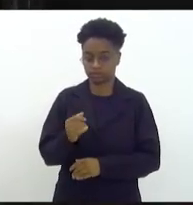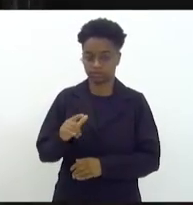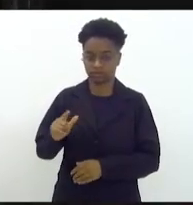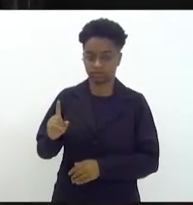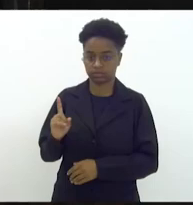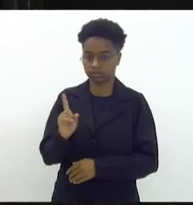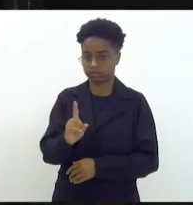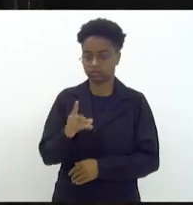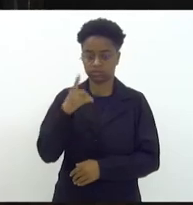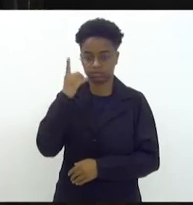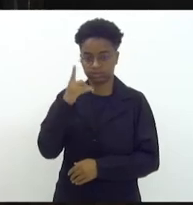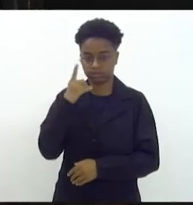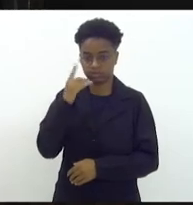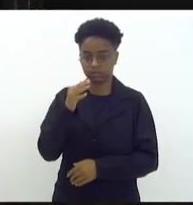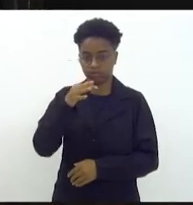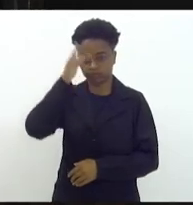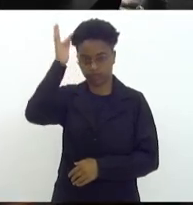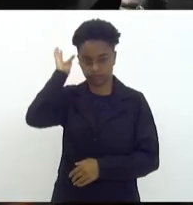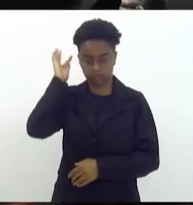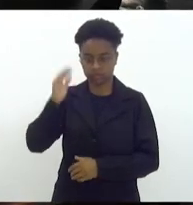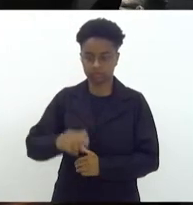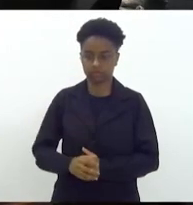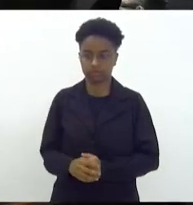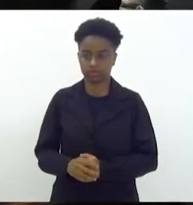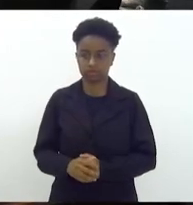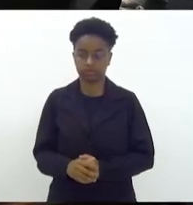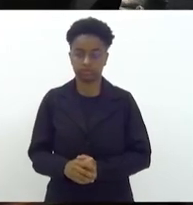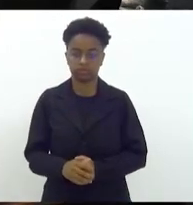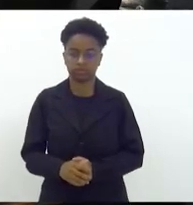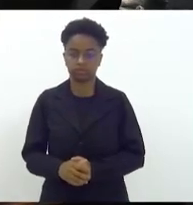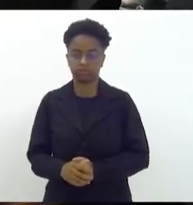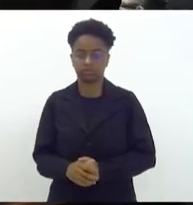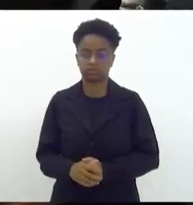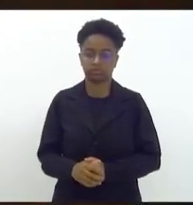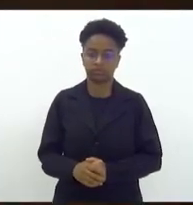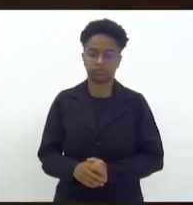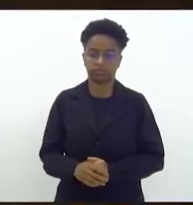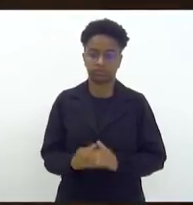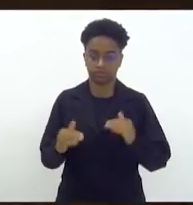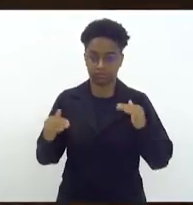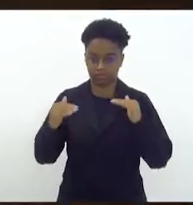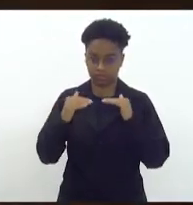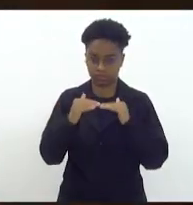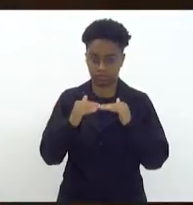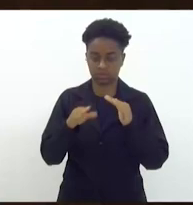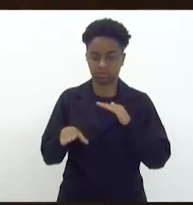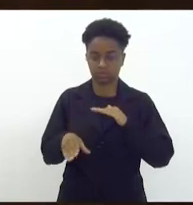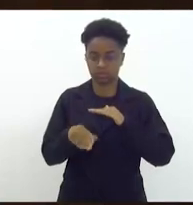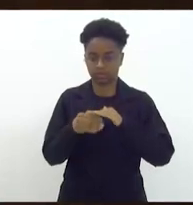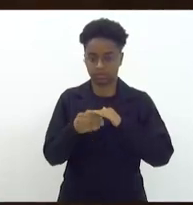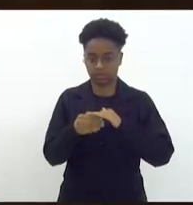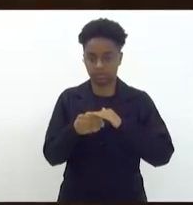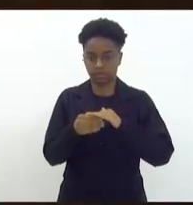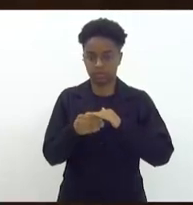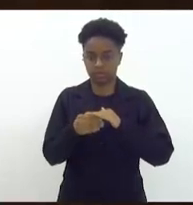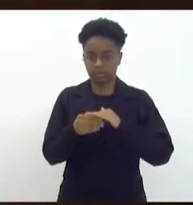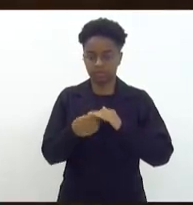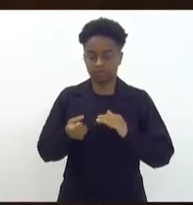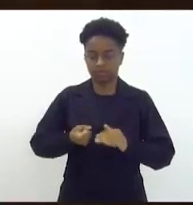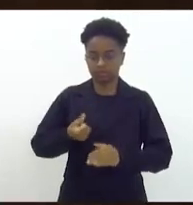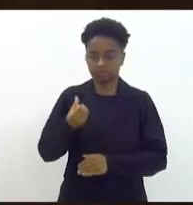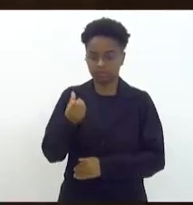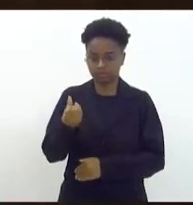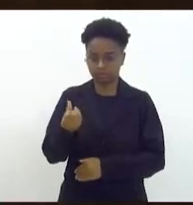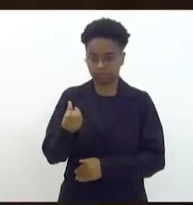justiça, deputado Fred Pacheco. Presidente, favorável, as emendas, favorável número 6,